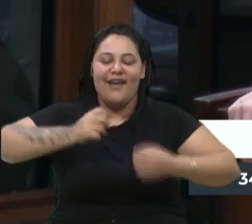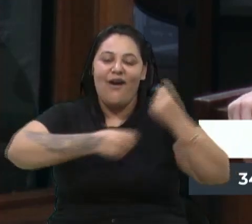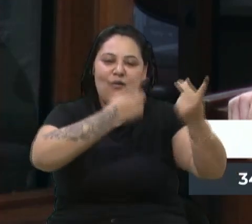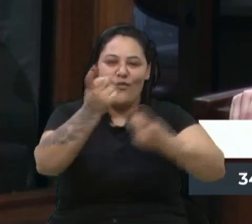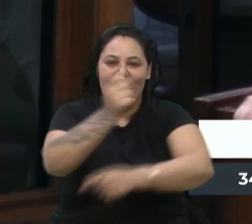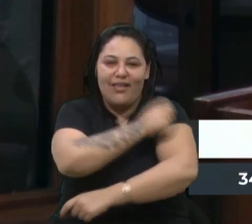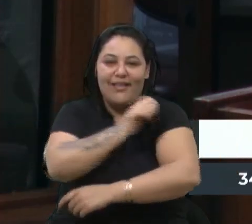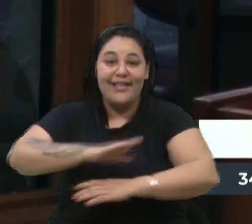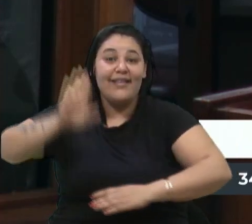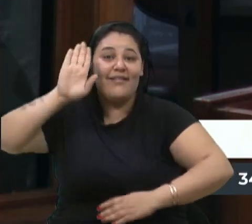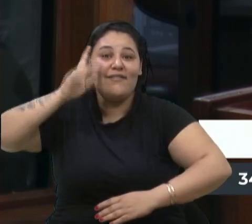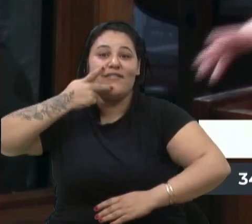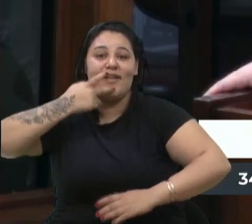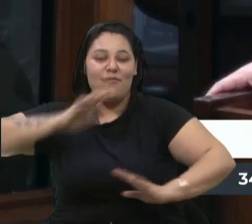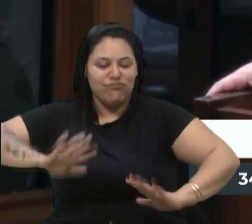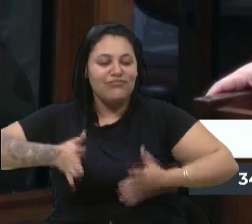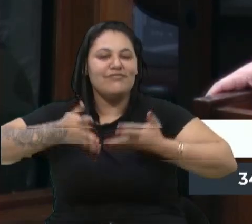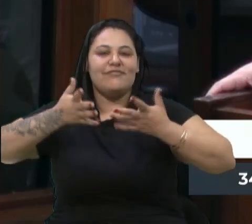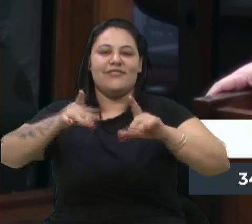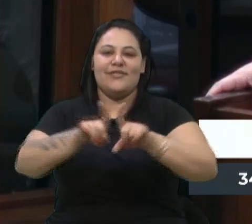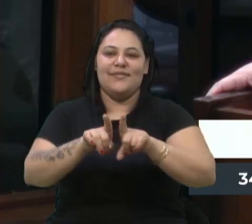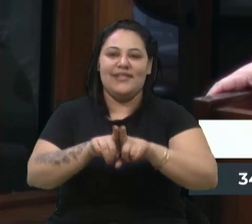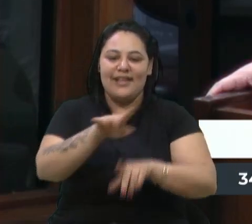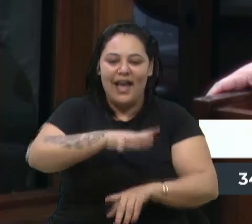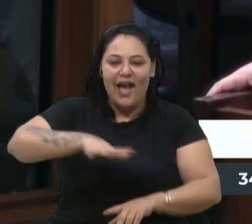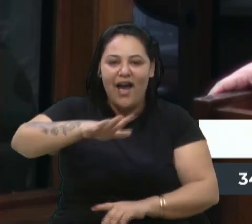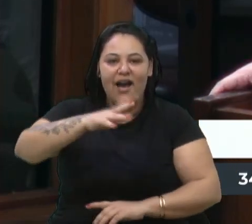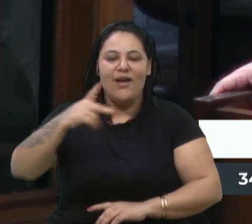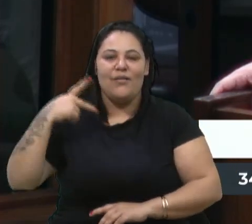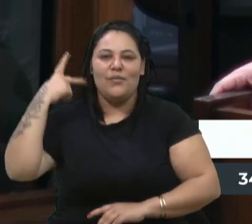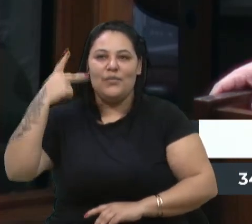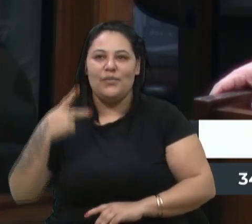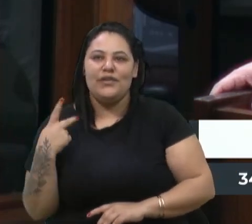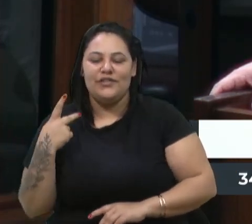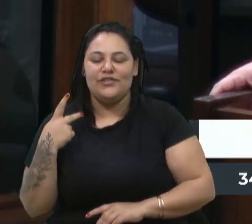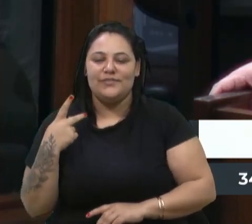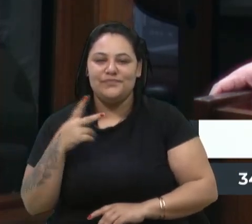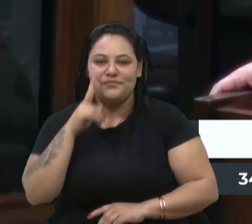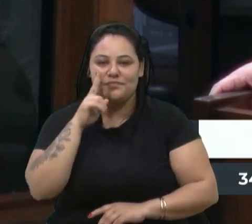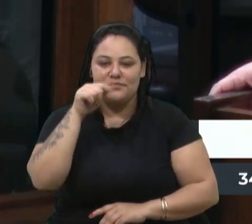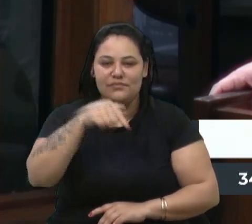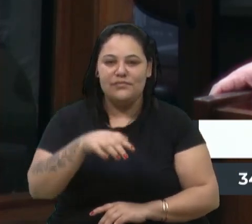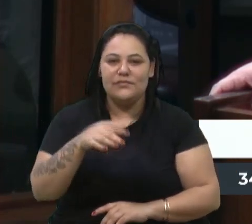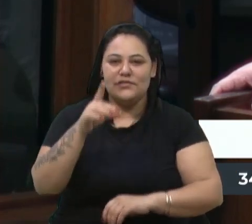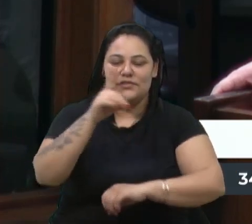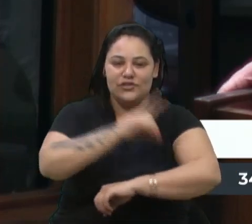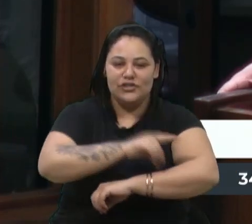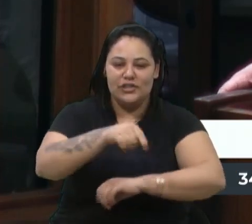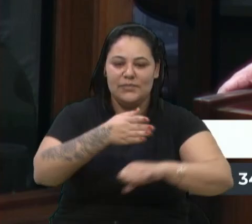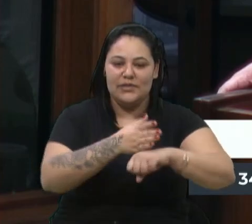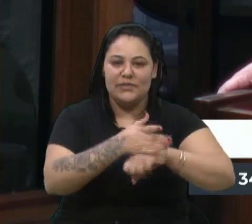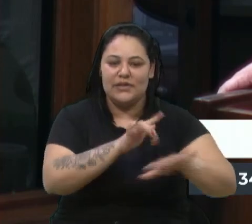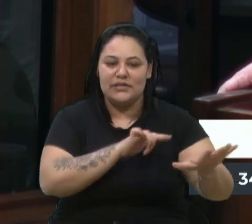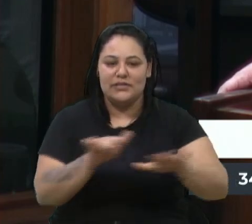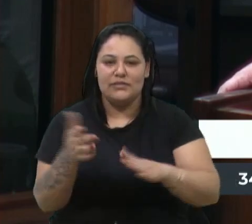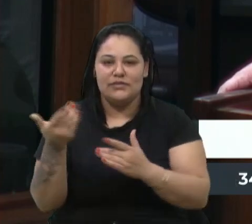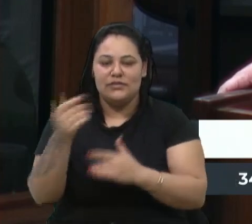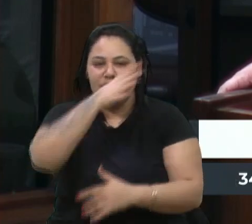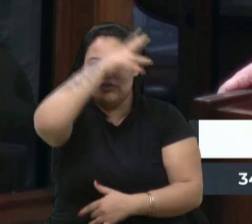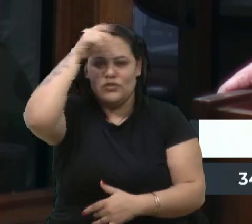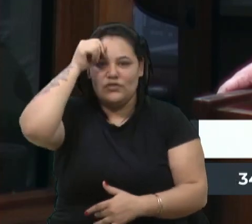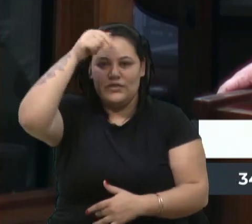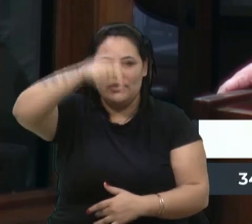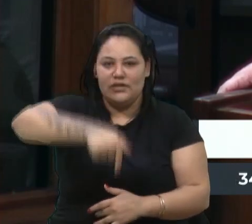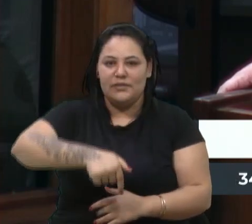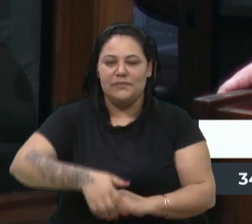e se engajaram nessa questão da vereança aqui naquele dia que eles participaram da Semana Municipal